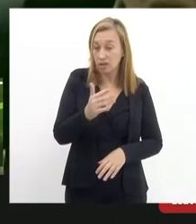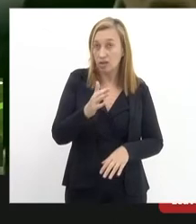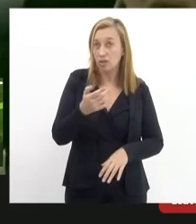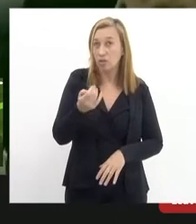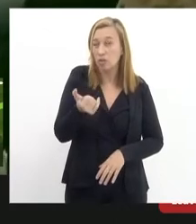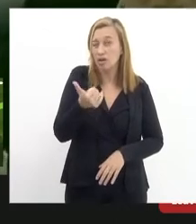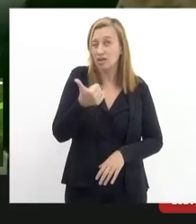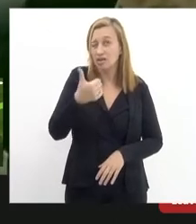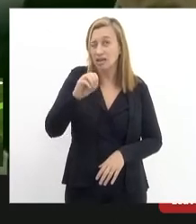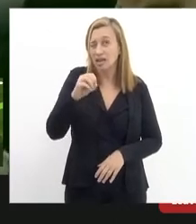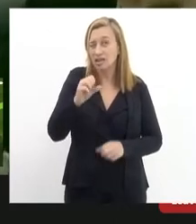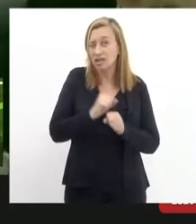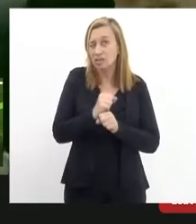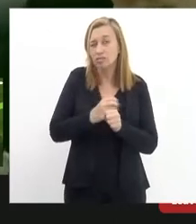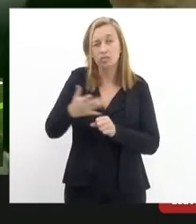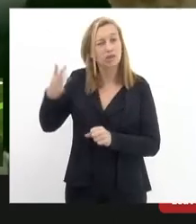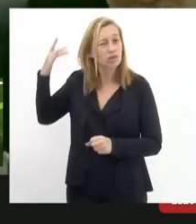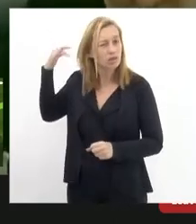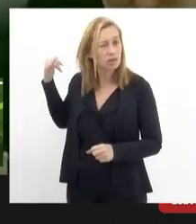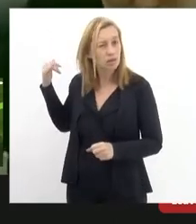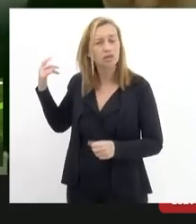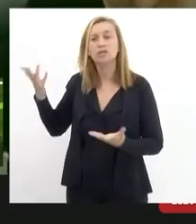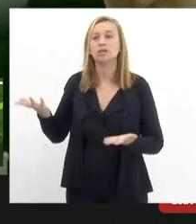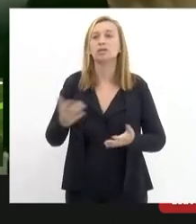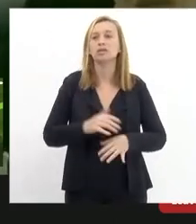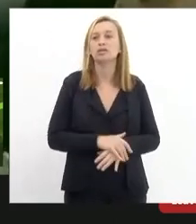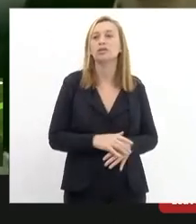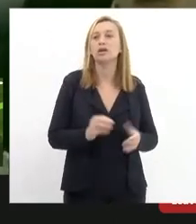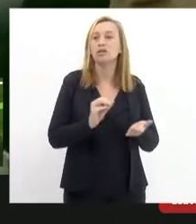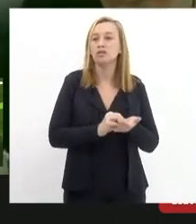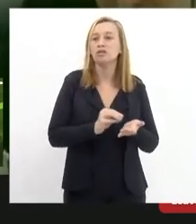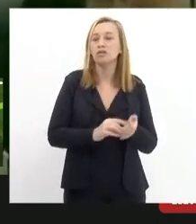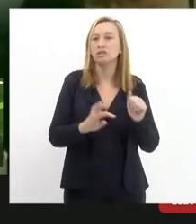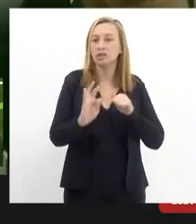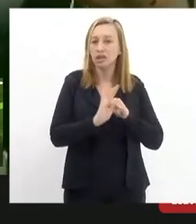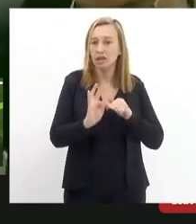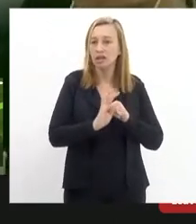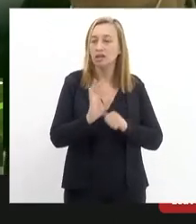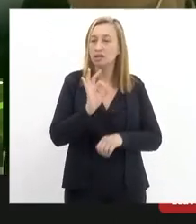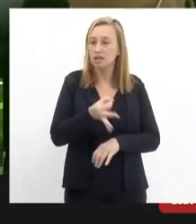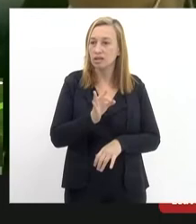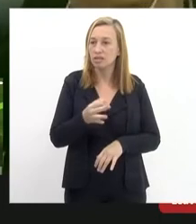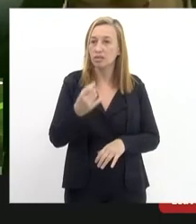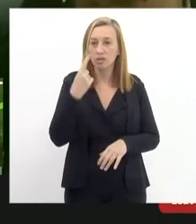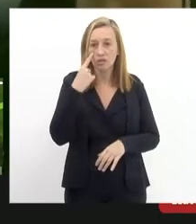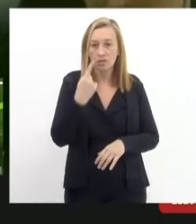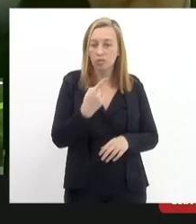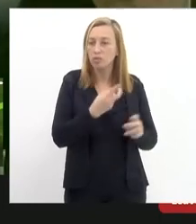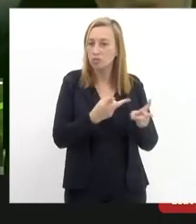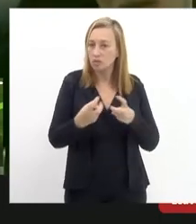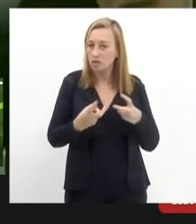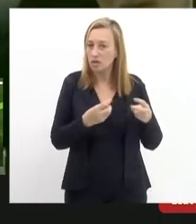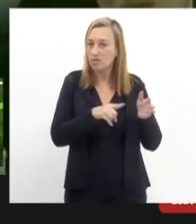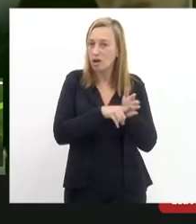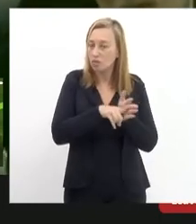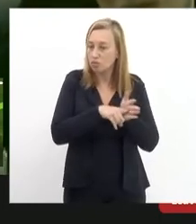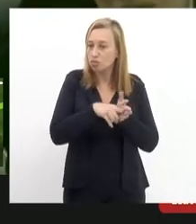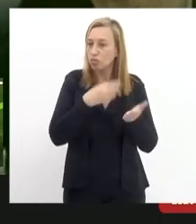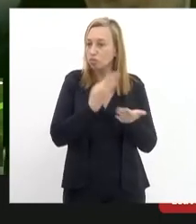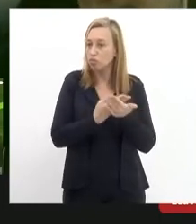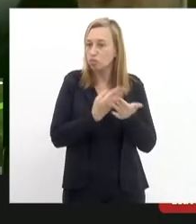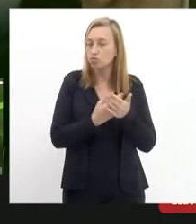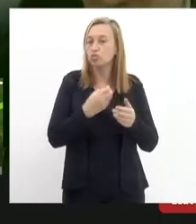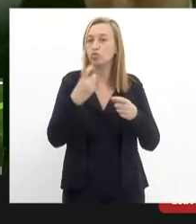atrás quanto aos pareceres técnicos nós naturalmente estaríamos nos deduzindo a preocupação